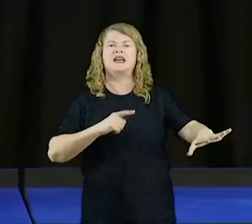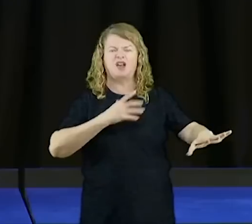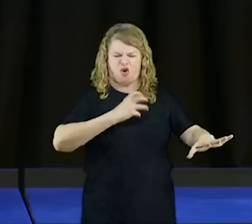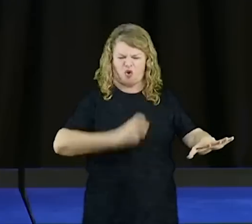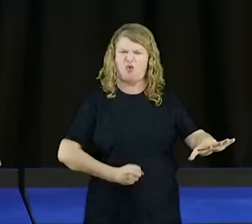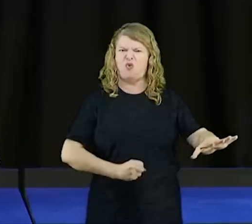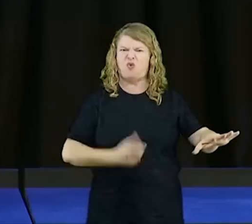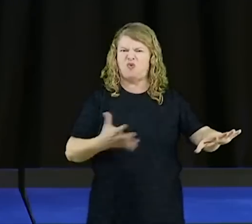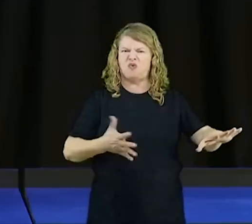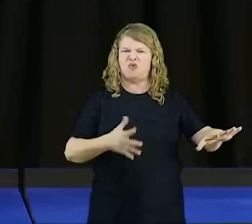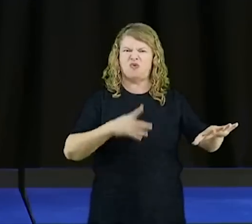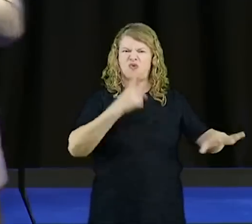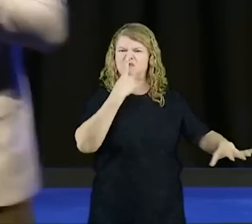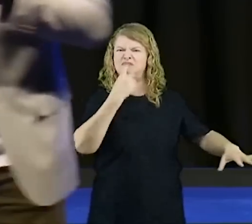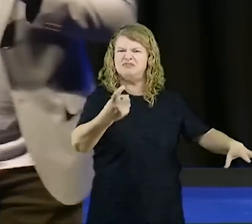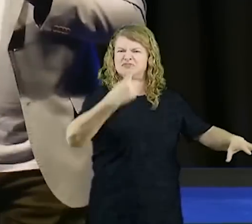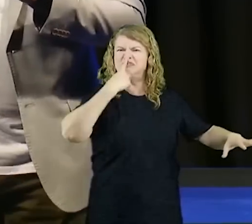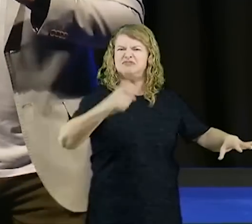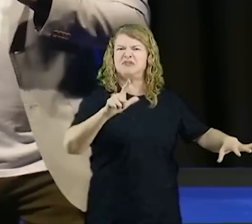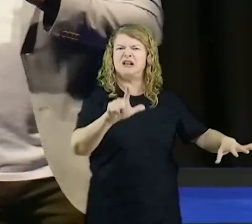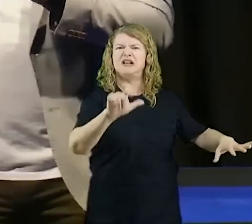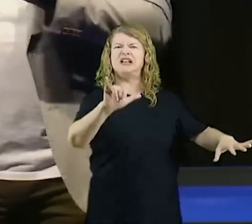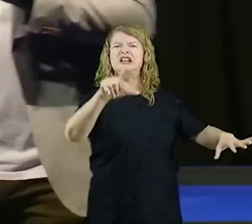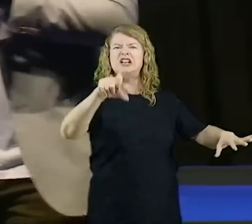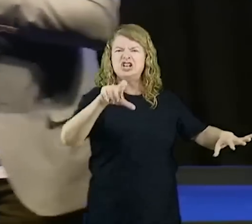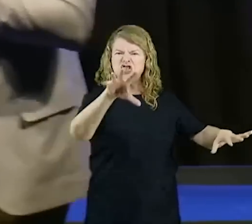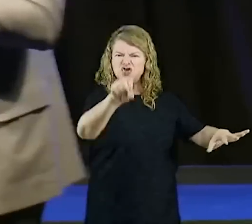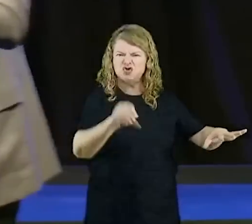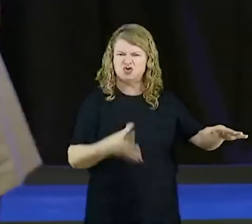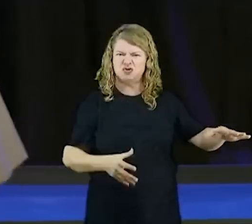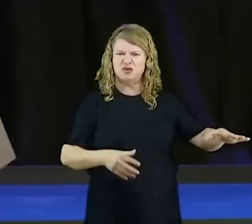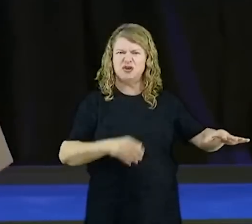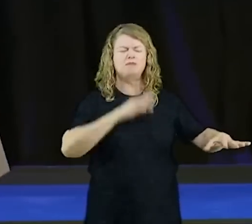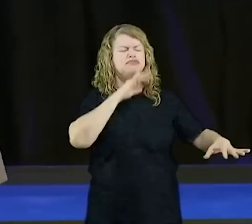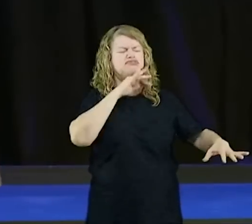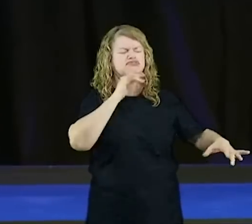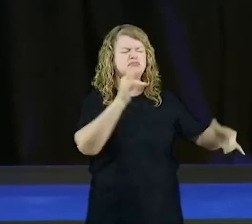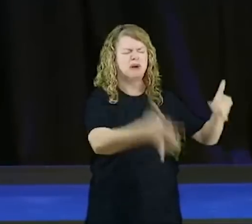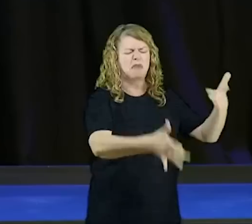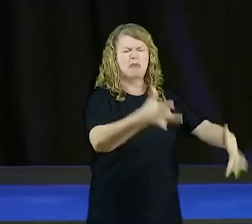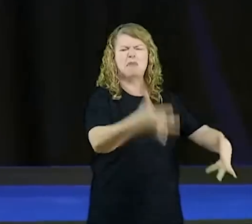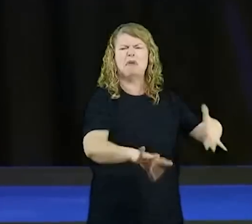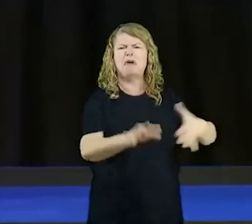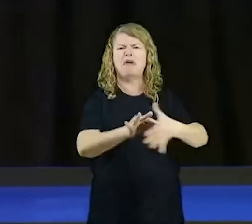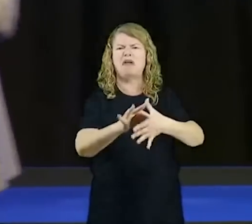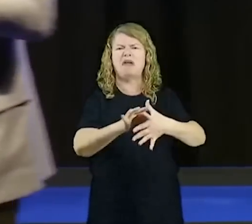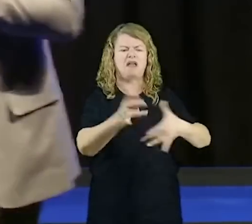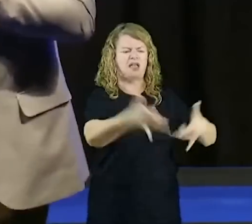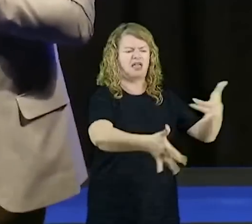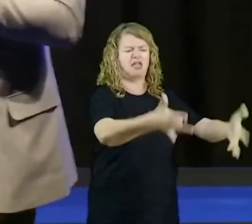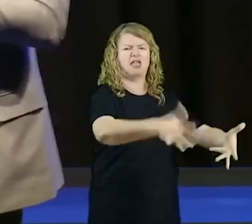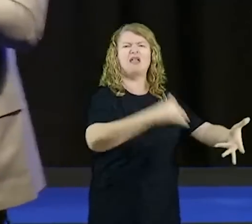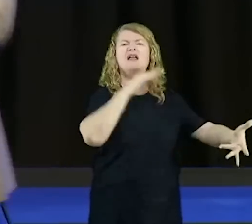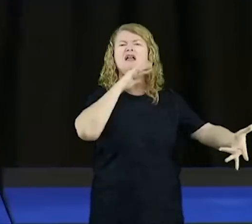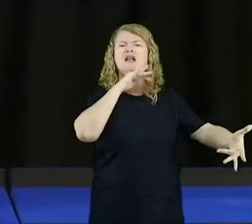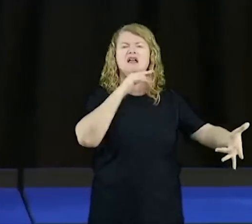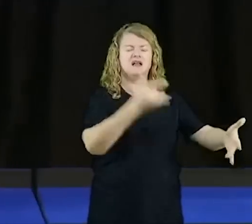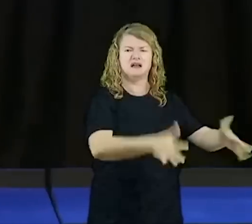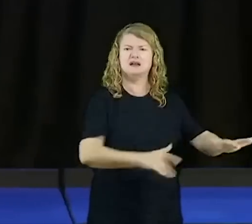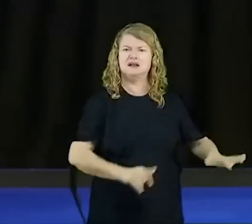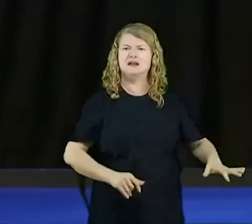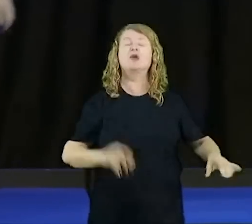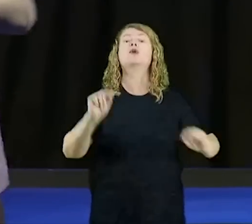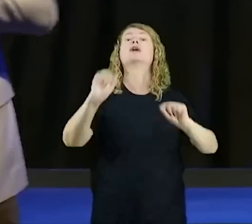animais. Você precisa convidar a mosca. Você bota a carne e as moscas já vêm ali. Por quê? Porque elas